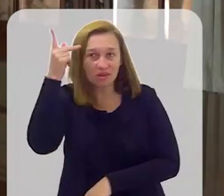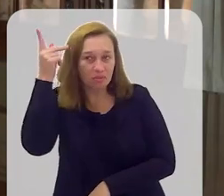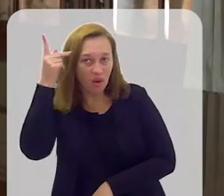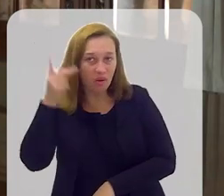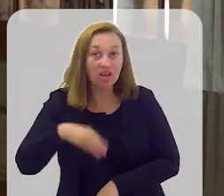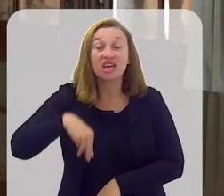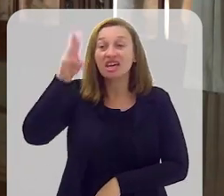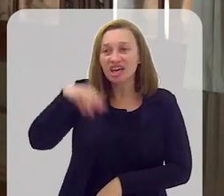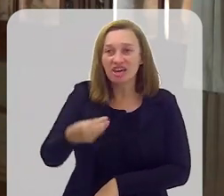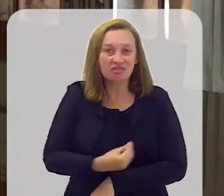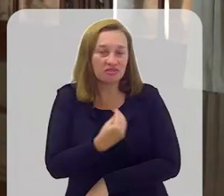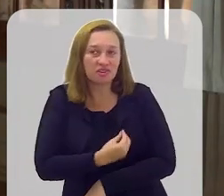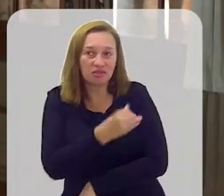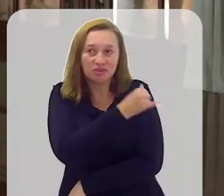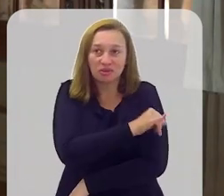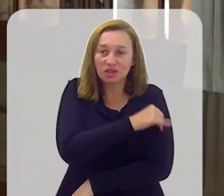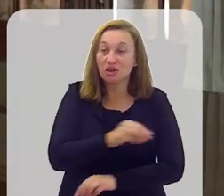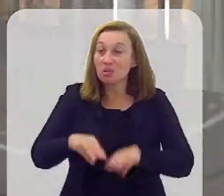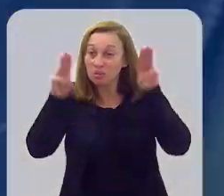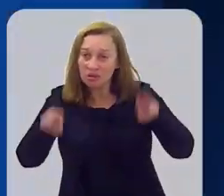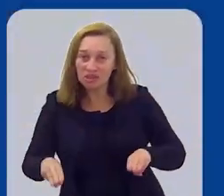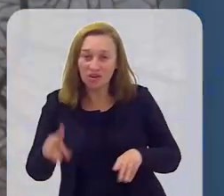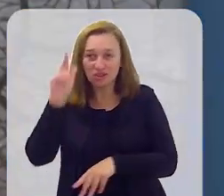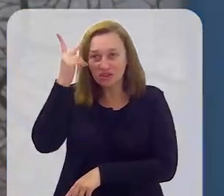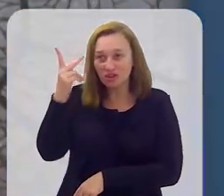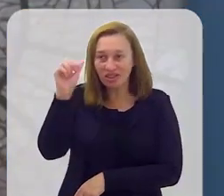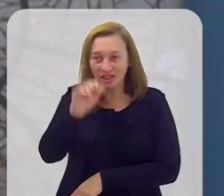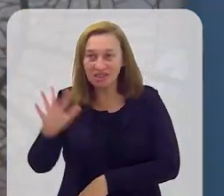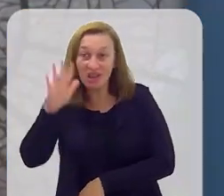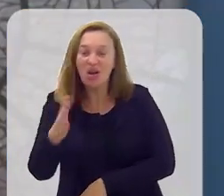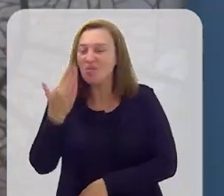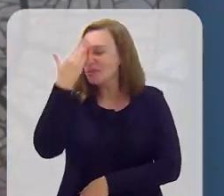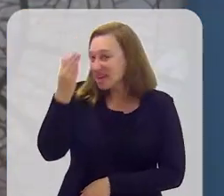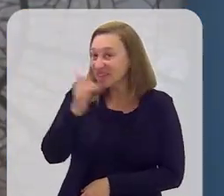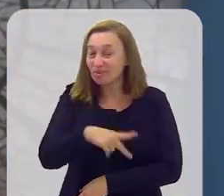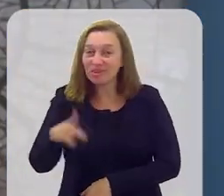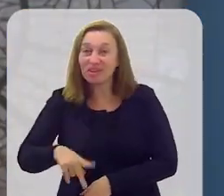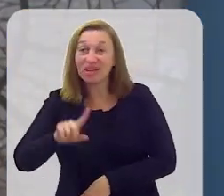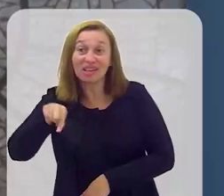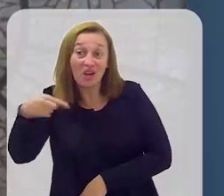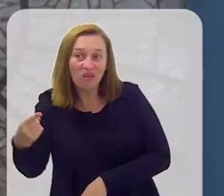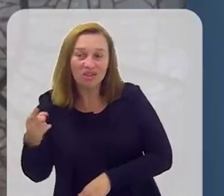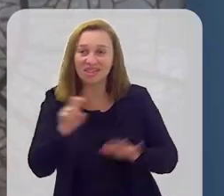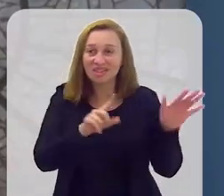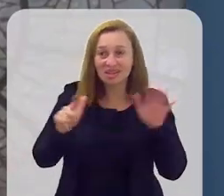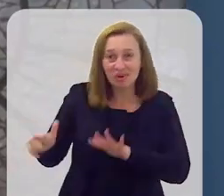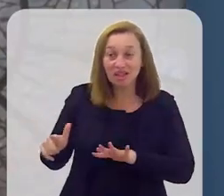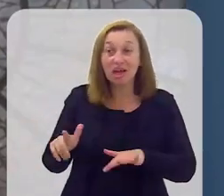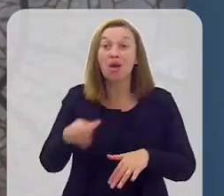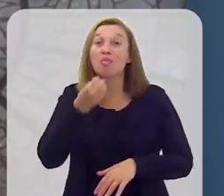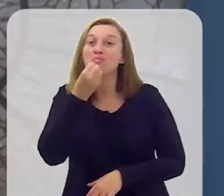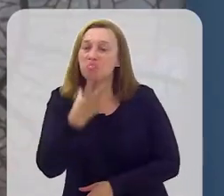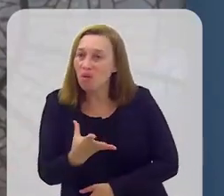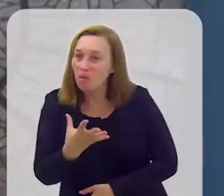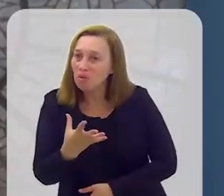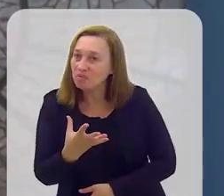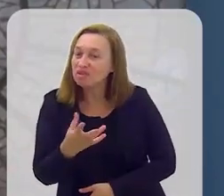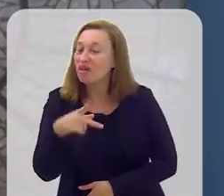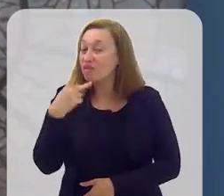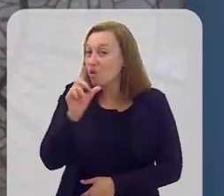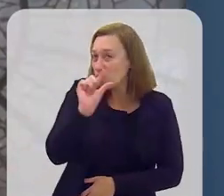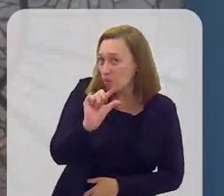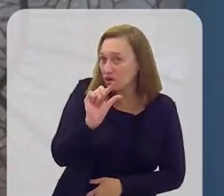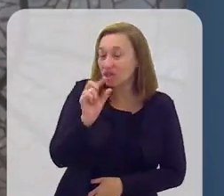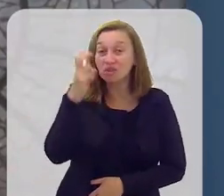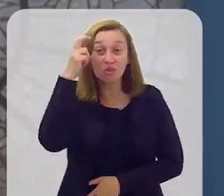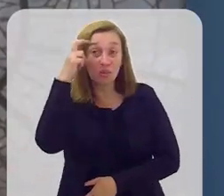está no Rio de Janeiro, visitem o Museu Histórico Nacional. Obrigada, professor Douglas. Até semana que vem. Bom, então, a gente já